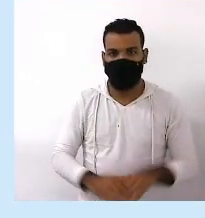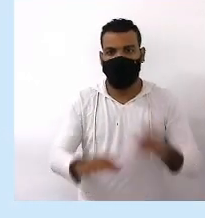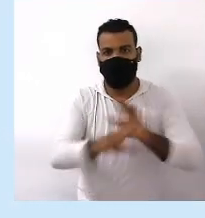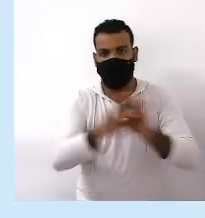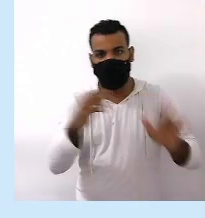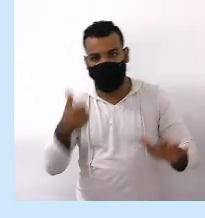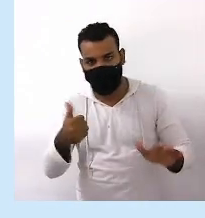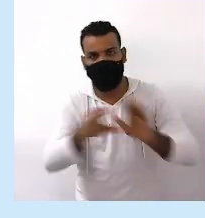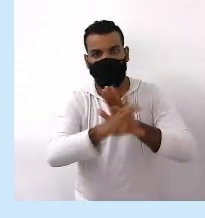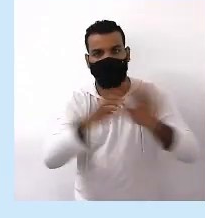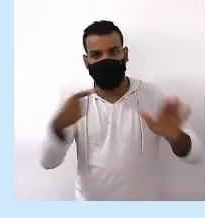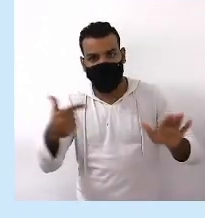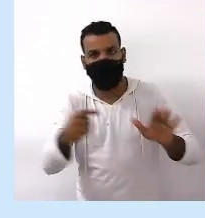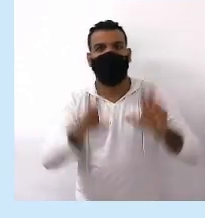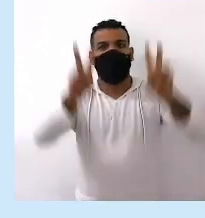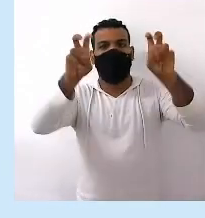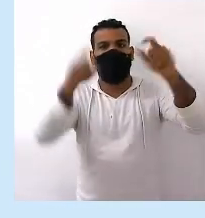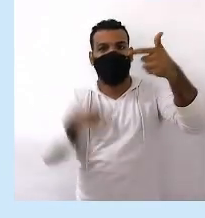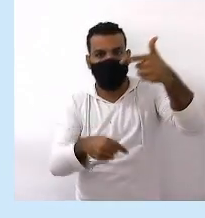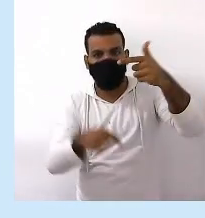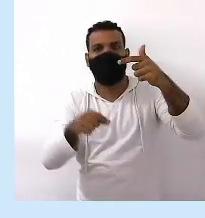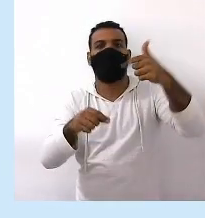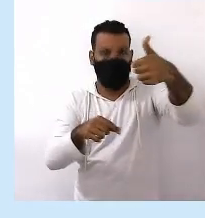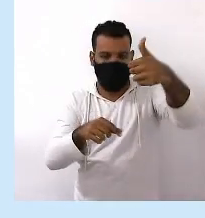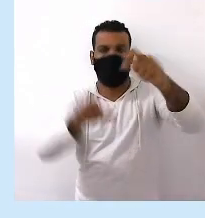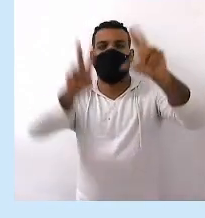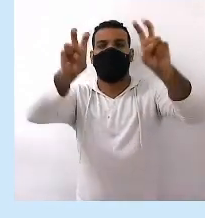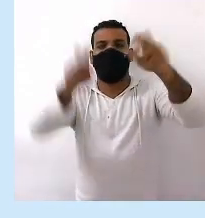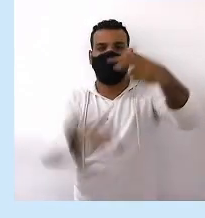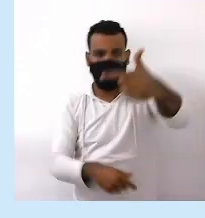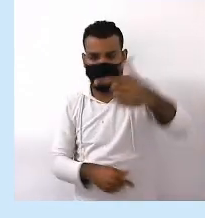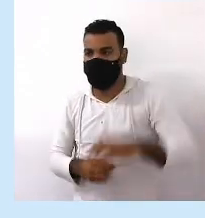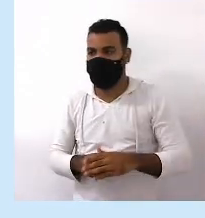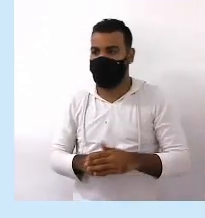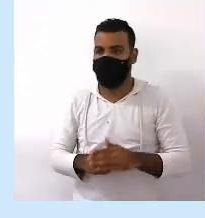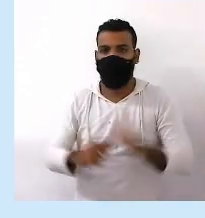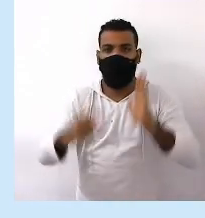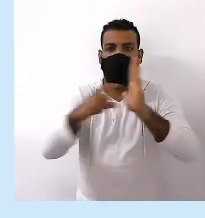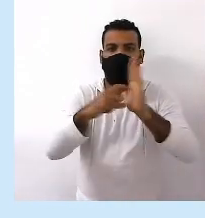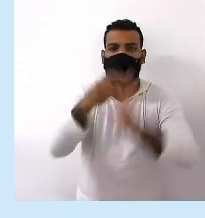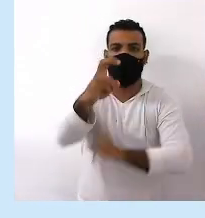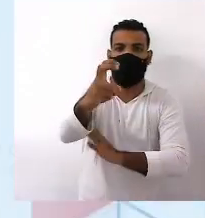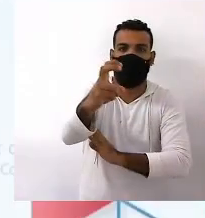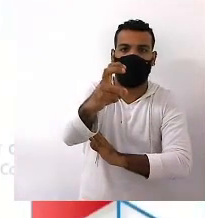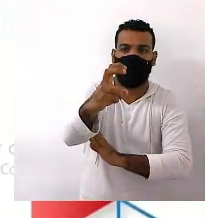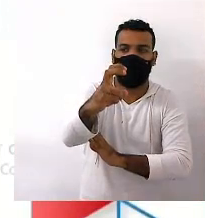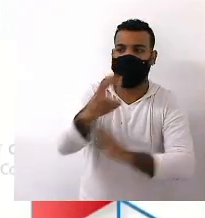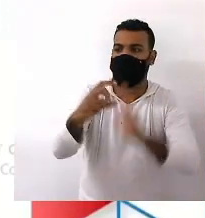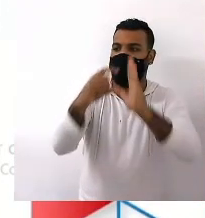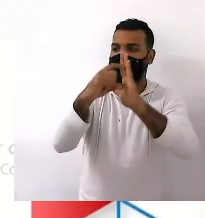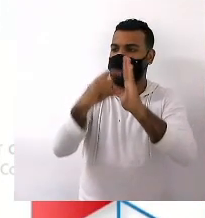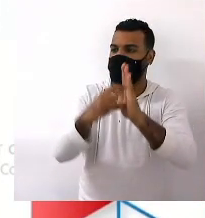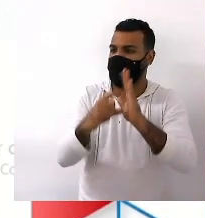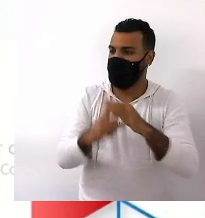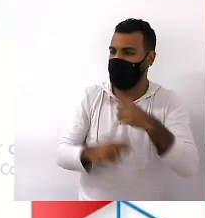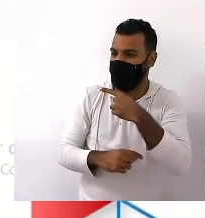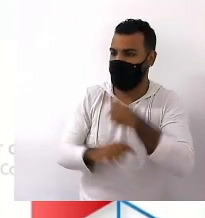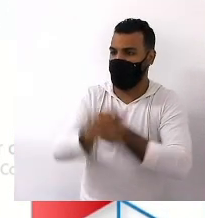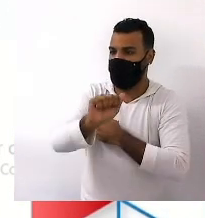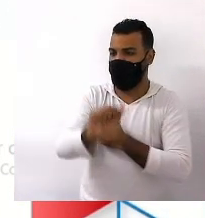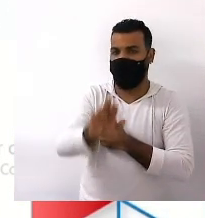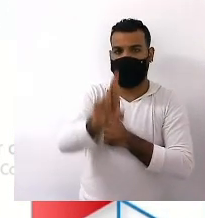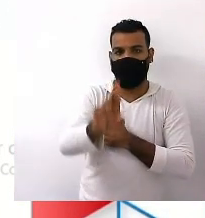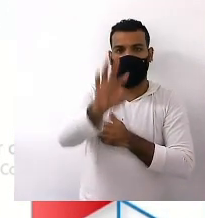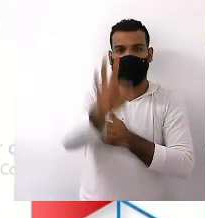capítulo 2 Título 1, título 2 Olha só Artigo 5º É dividido em artigos Ou seja Esses